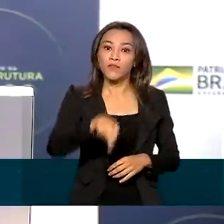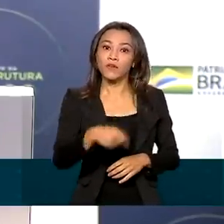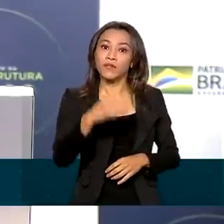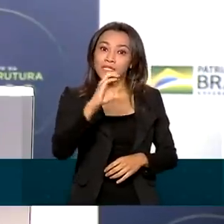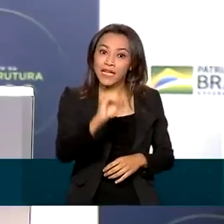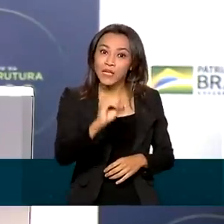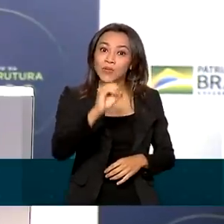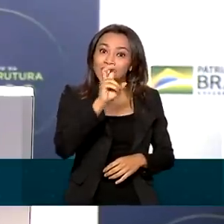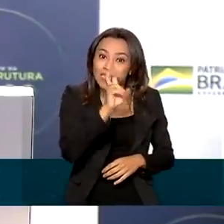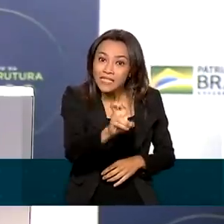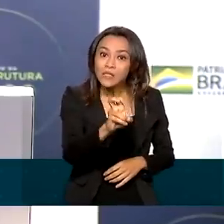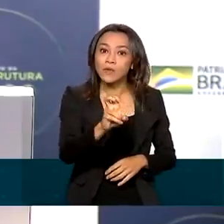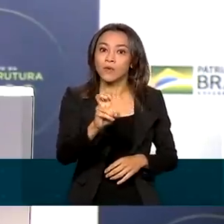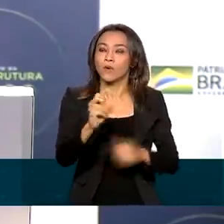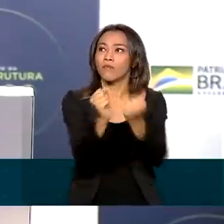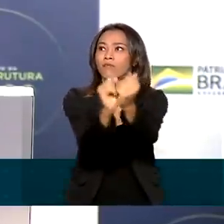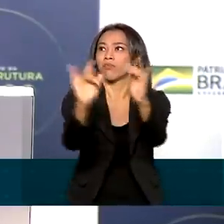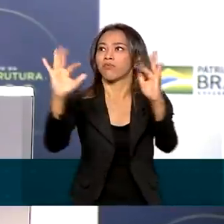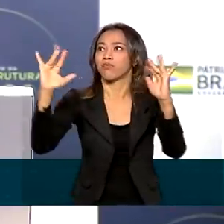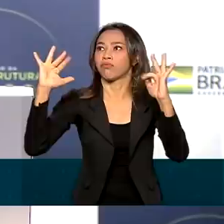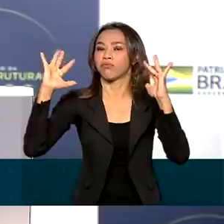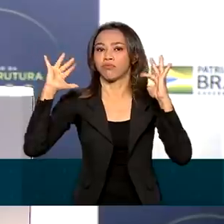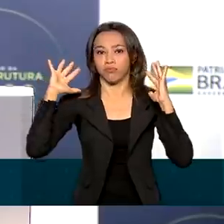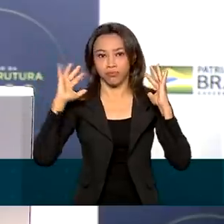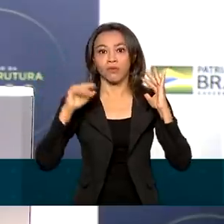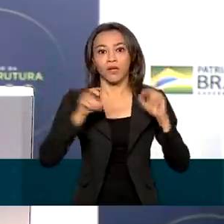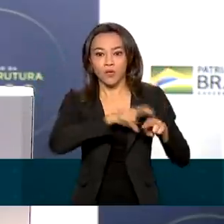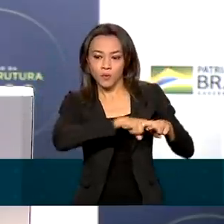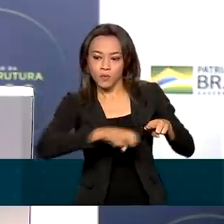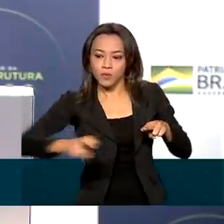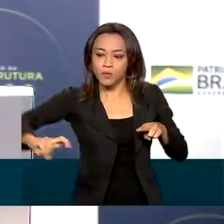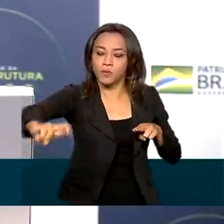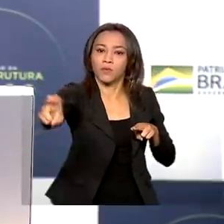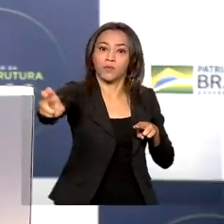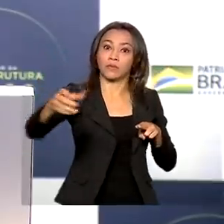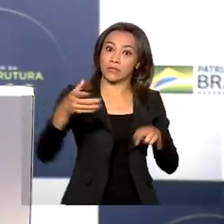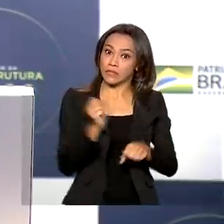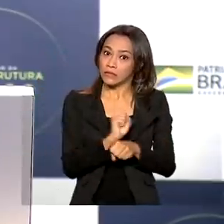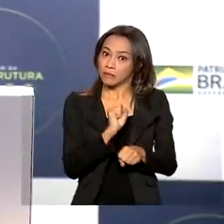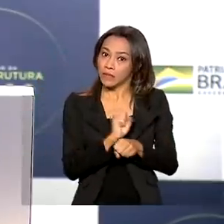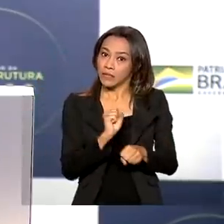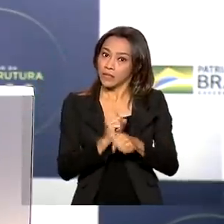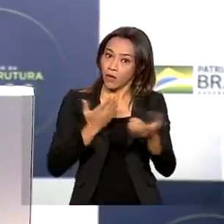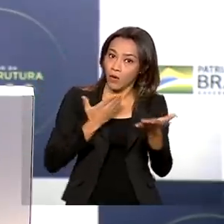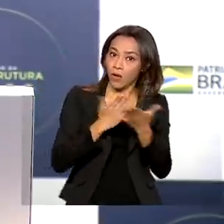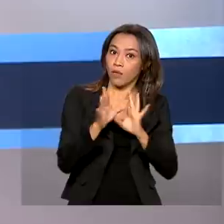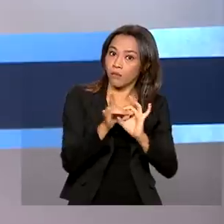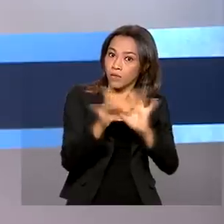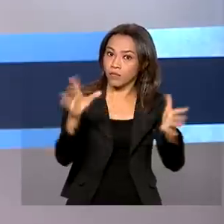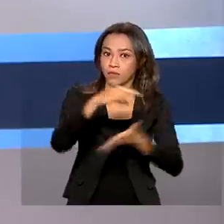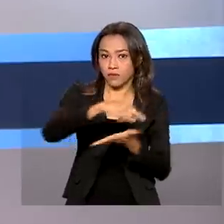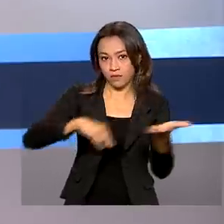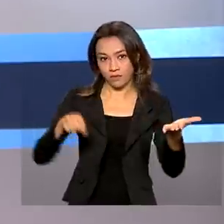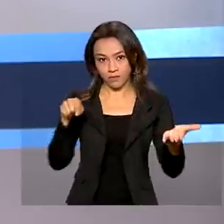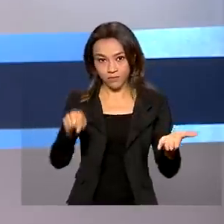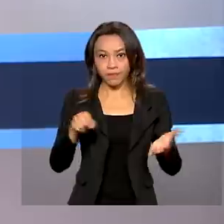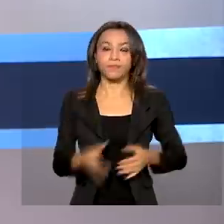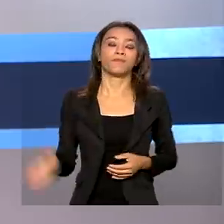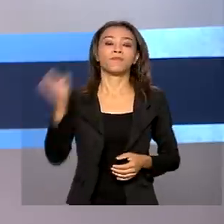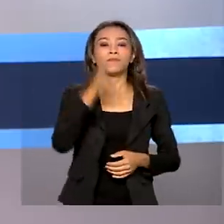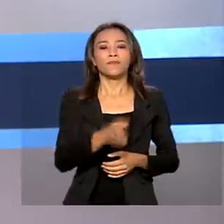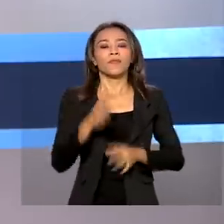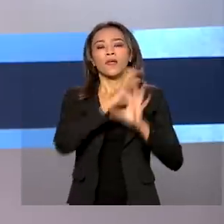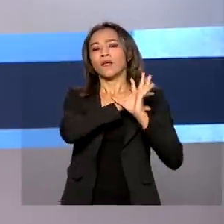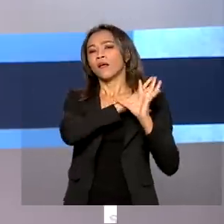reserva para ter um modo de transporte que é muito mais eficiente do ponto de vista energético e do ponto de vista ambiental. Durante o